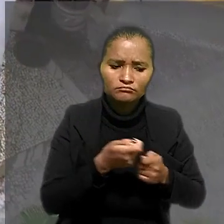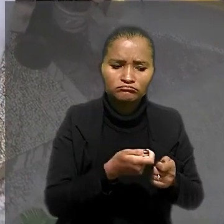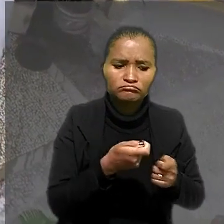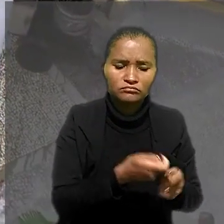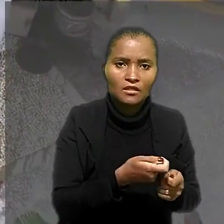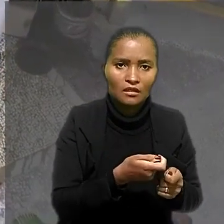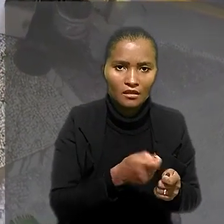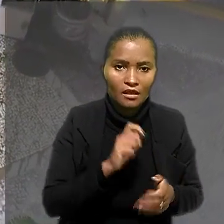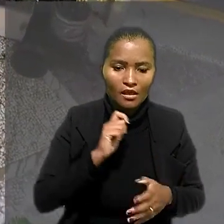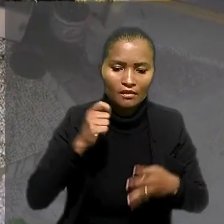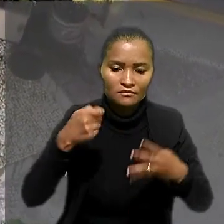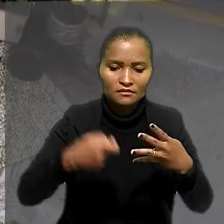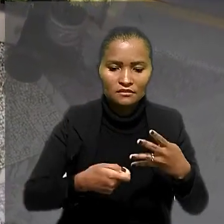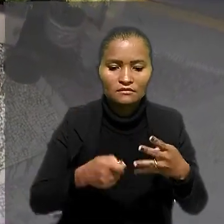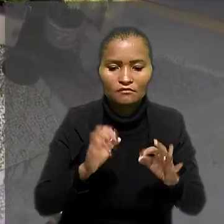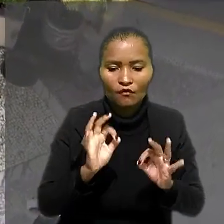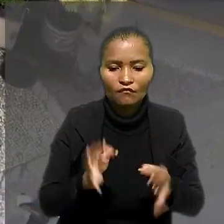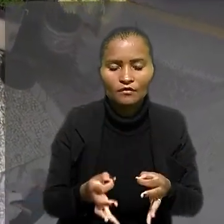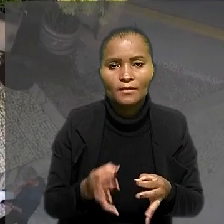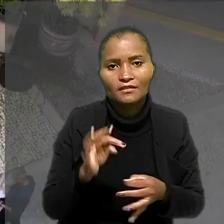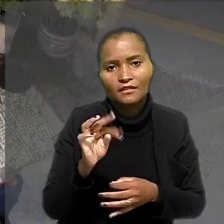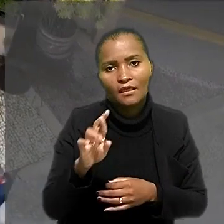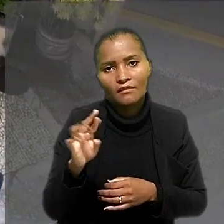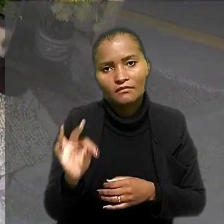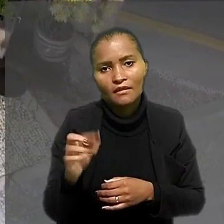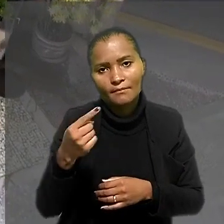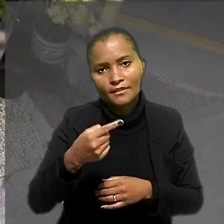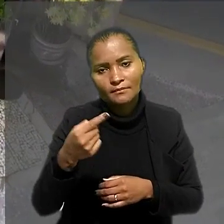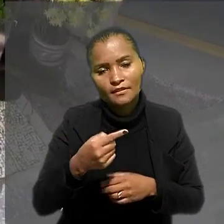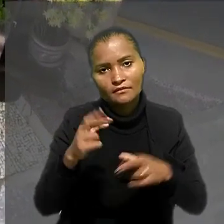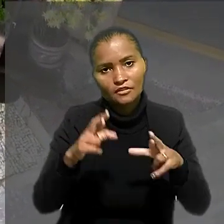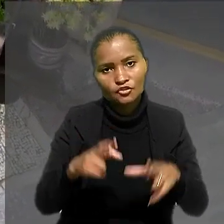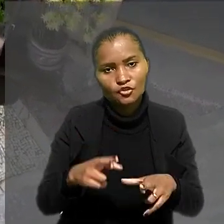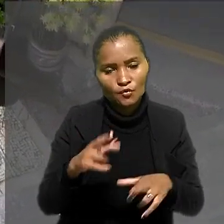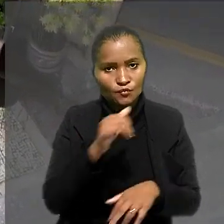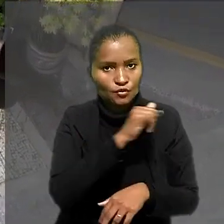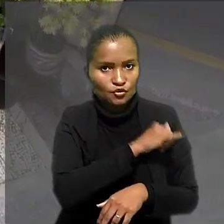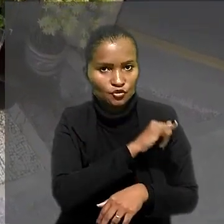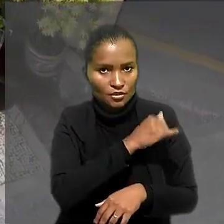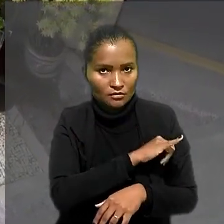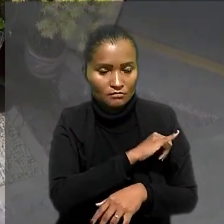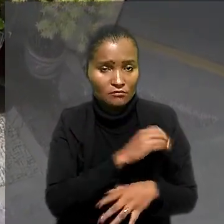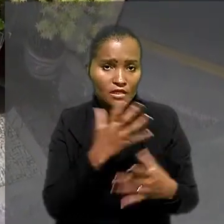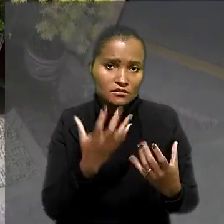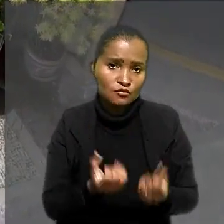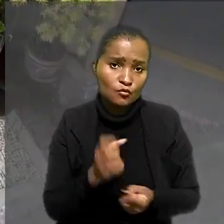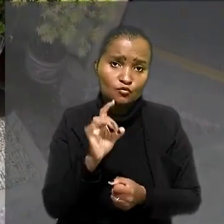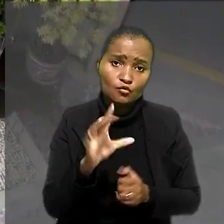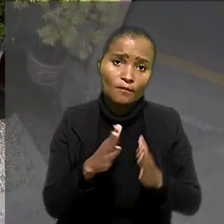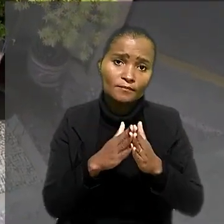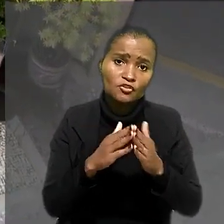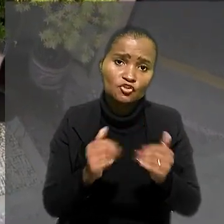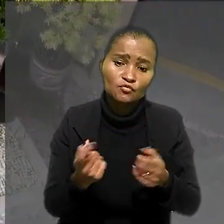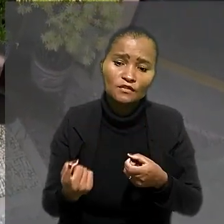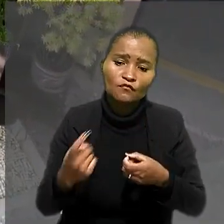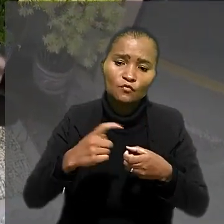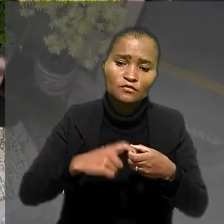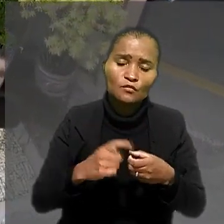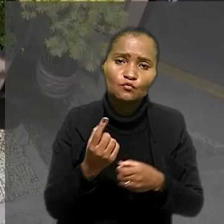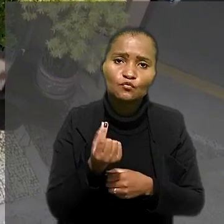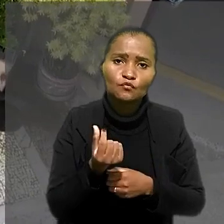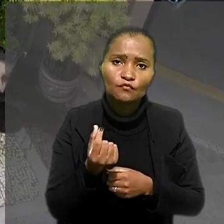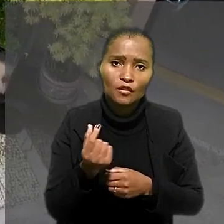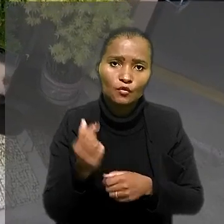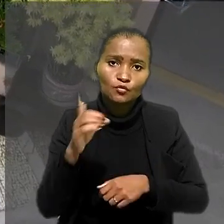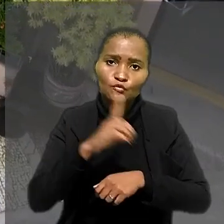sentença foi confirmada pelo Tribunal Regional do Trabalho da Primeira Região, no Rio de Janeiro, que acolheu apenas o pedido de devolução do